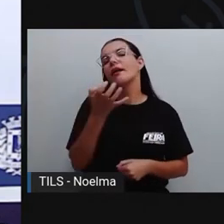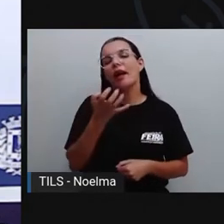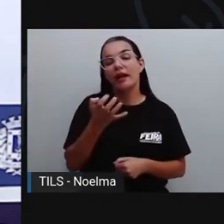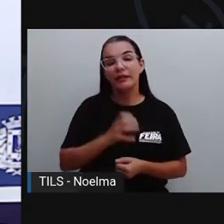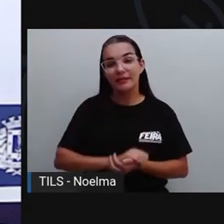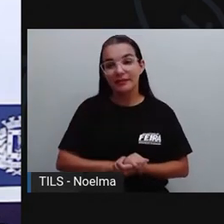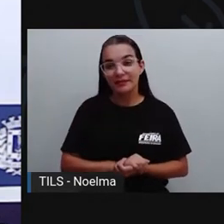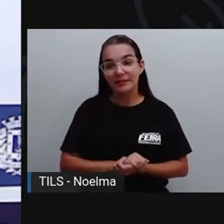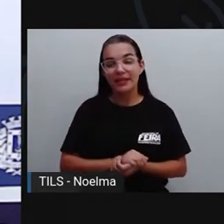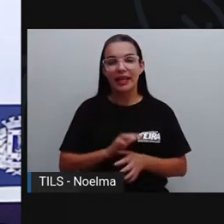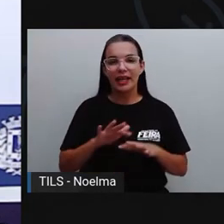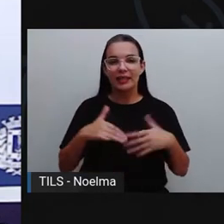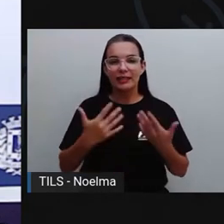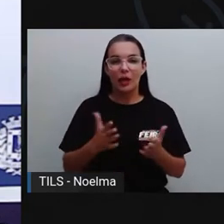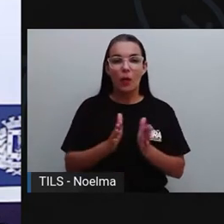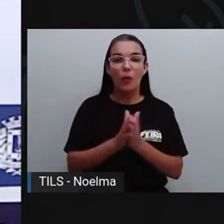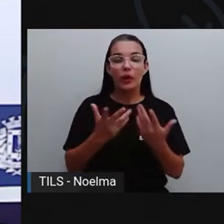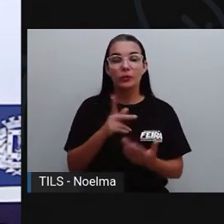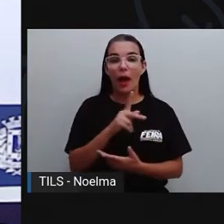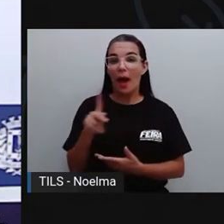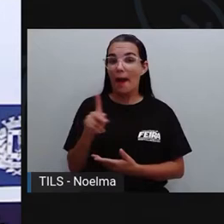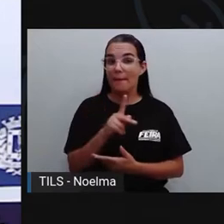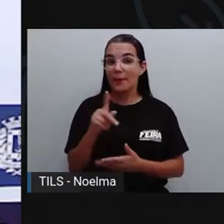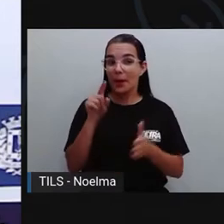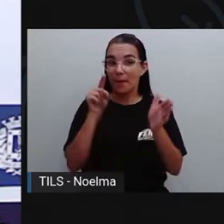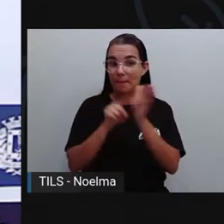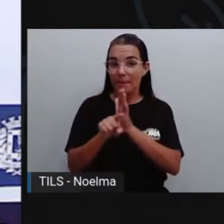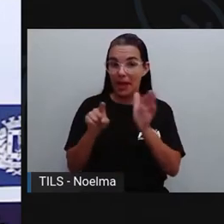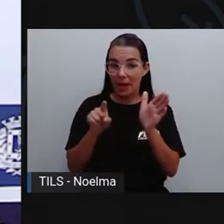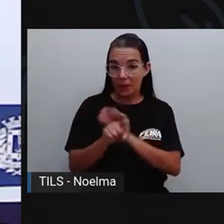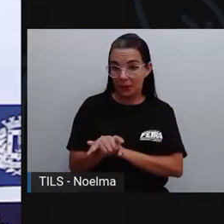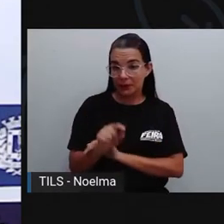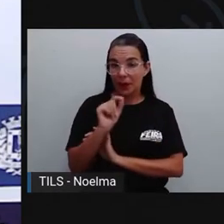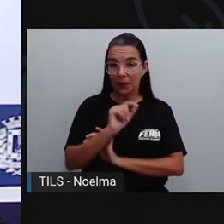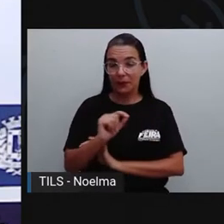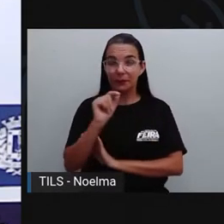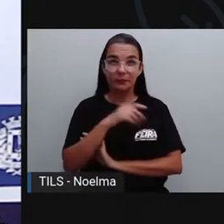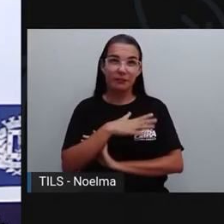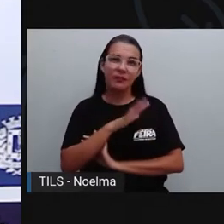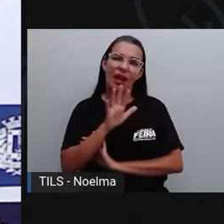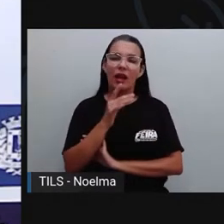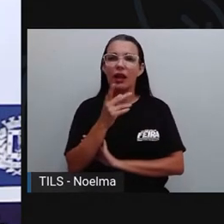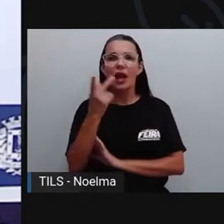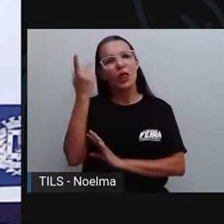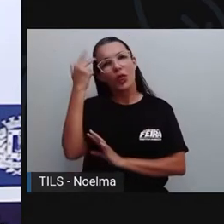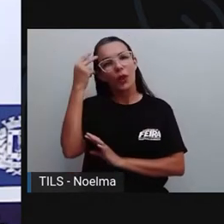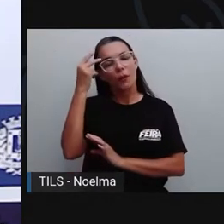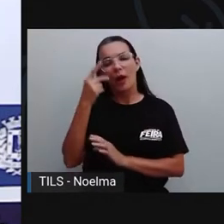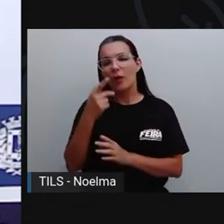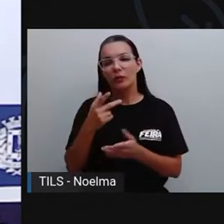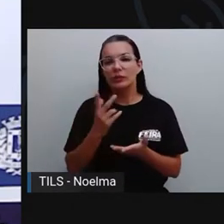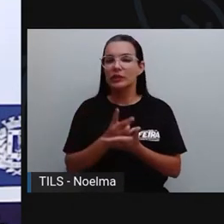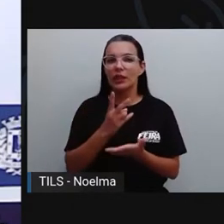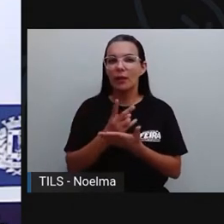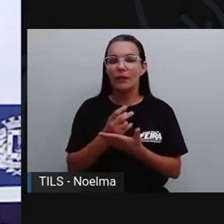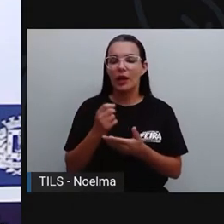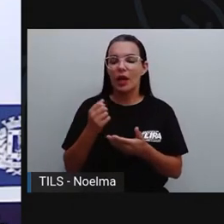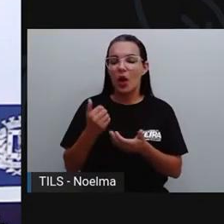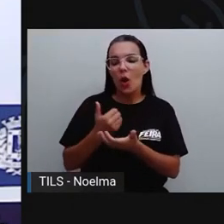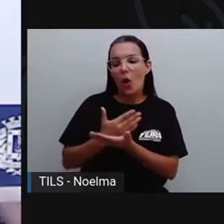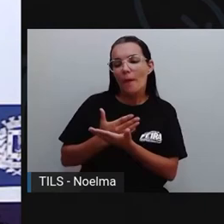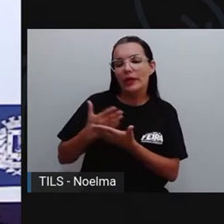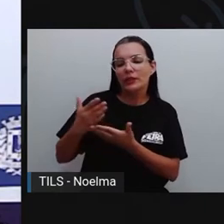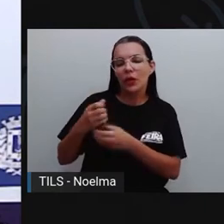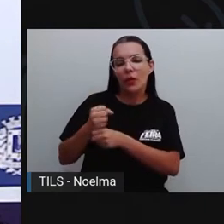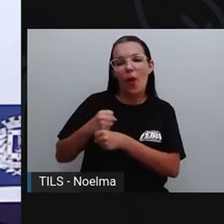fala, né? Quando a pró pergunta, é muito comum, principalmente no início, né? Do ano letivo, quando a gente tá lá